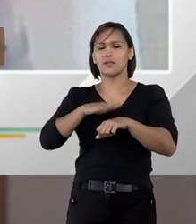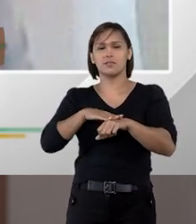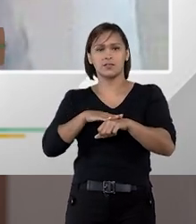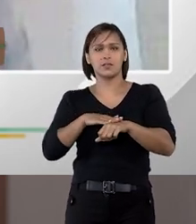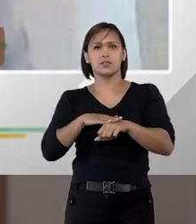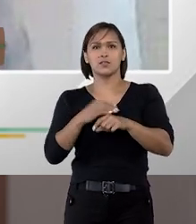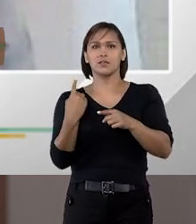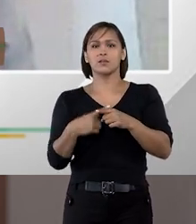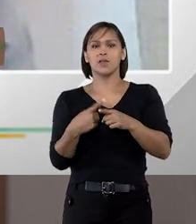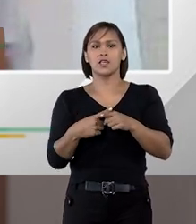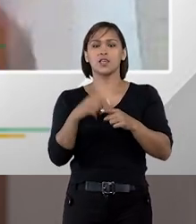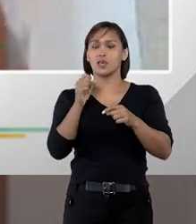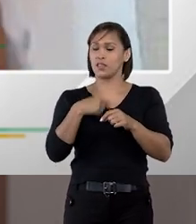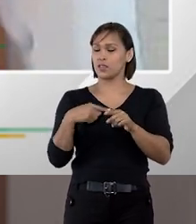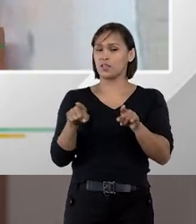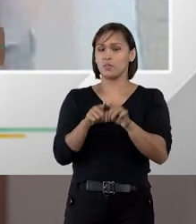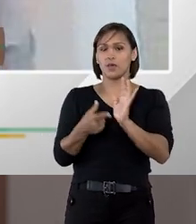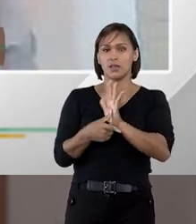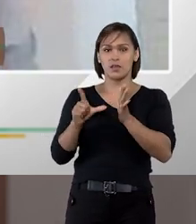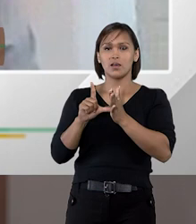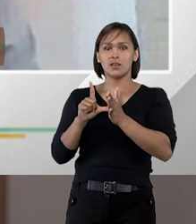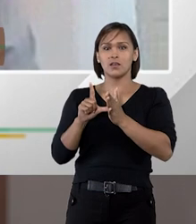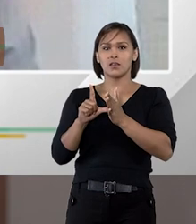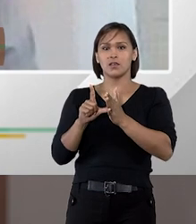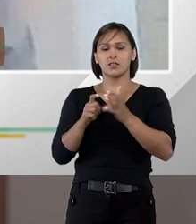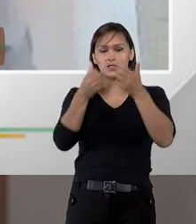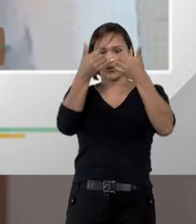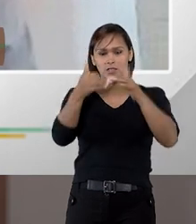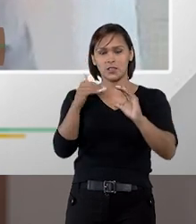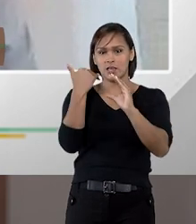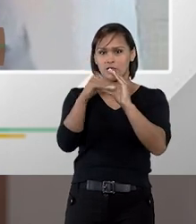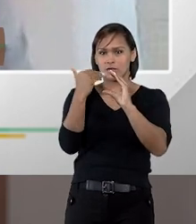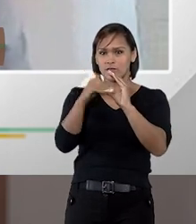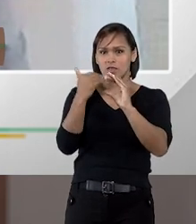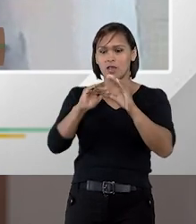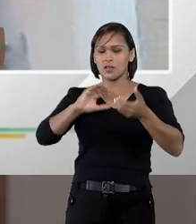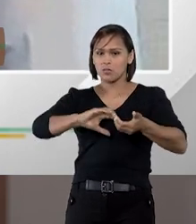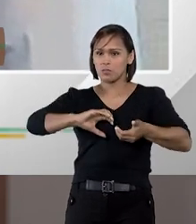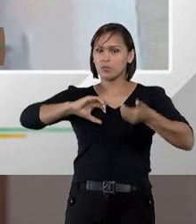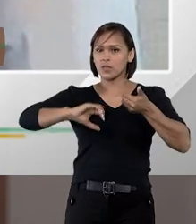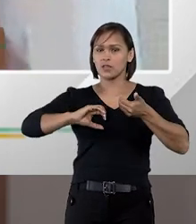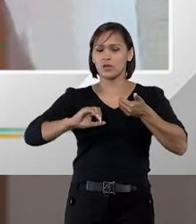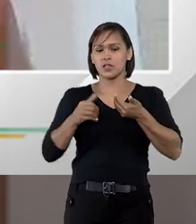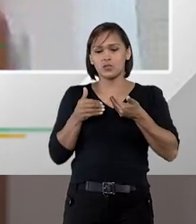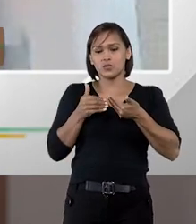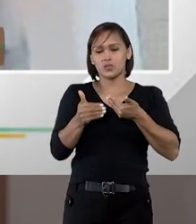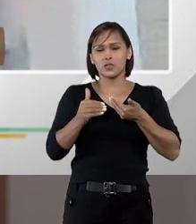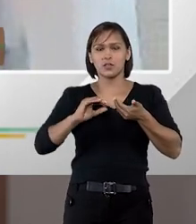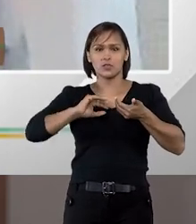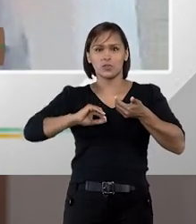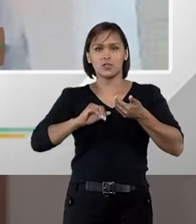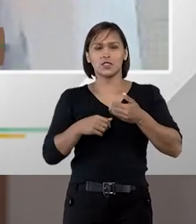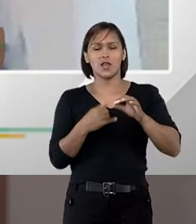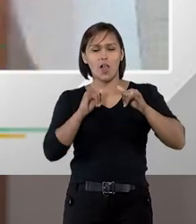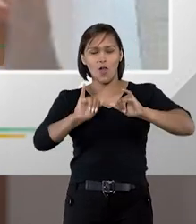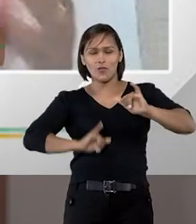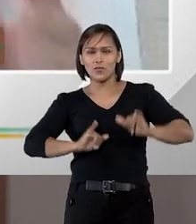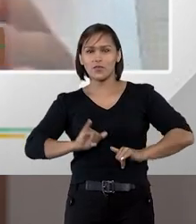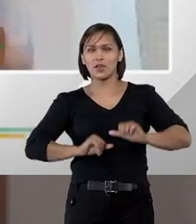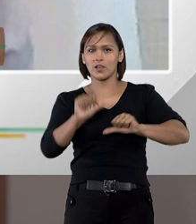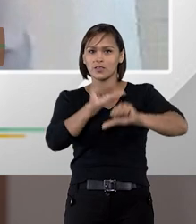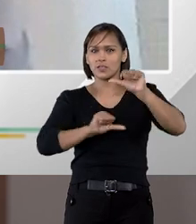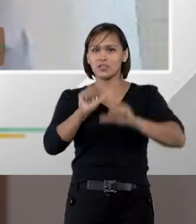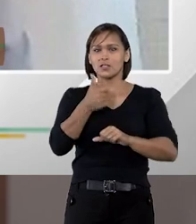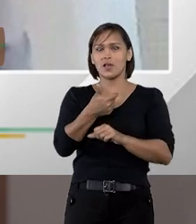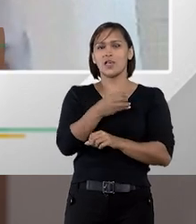vezes inclusive antes de ser enviado para o Congresso Nacional durante o Congresso ele sofreu uma grande